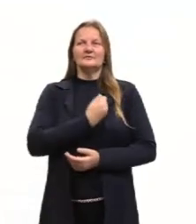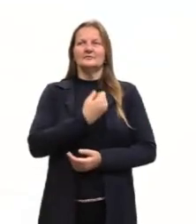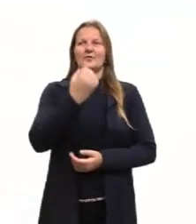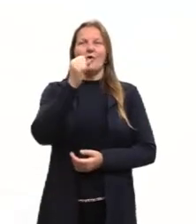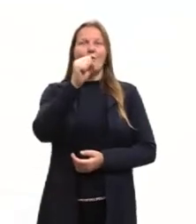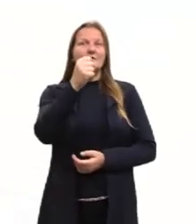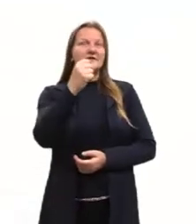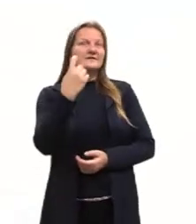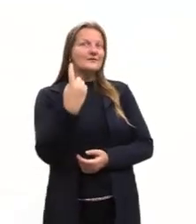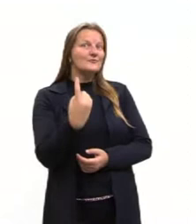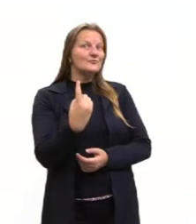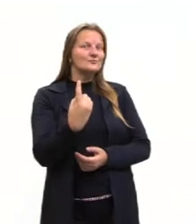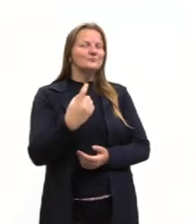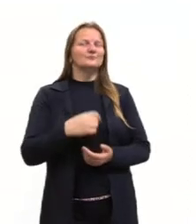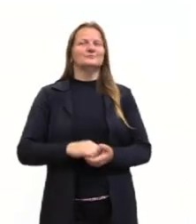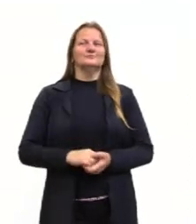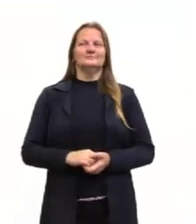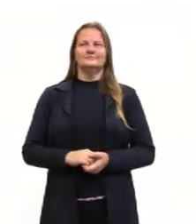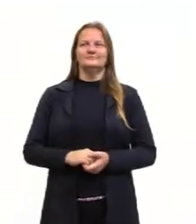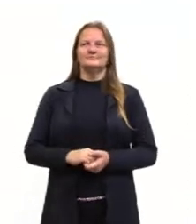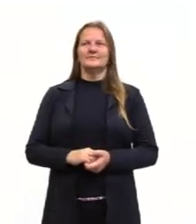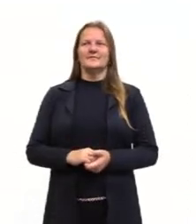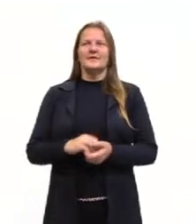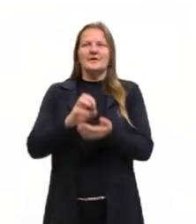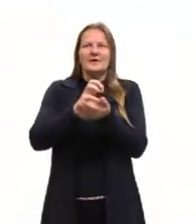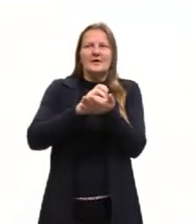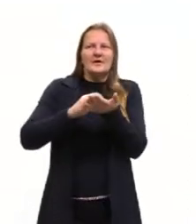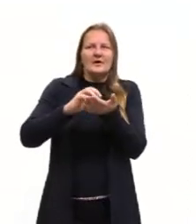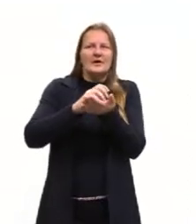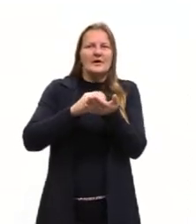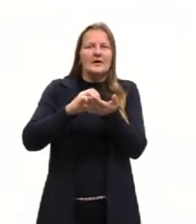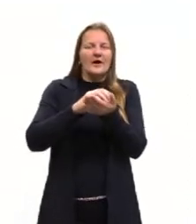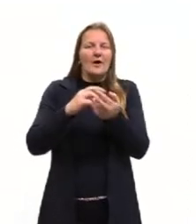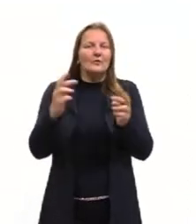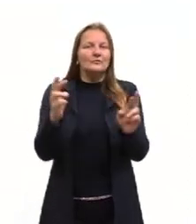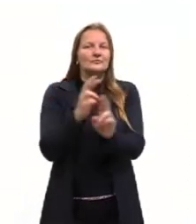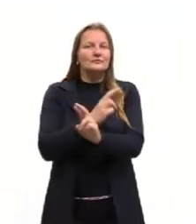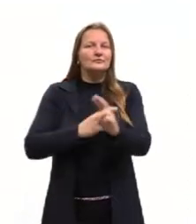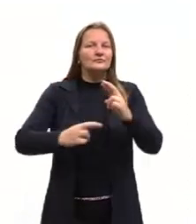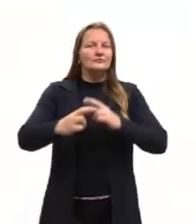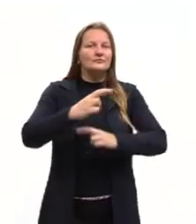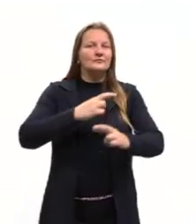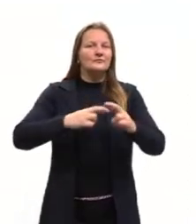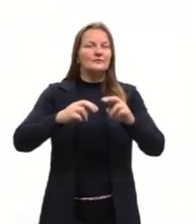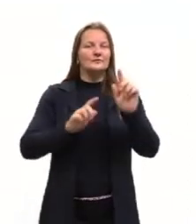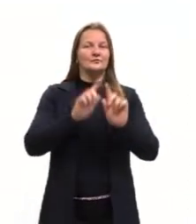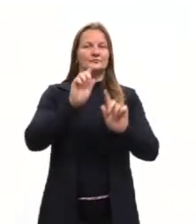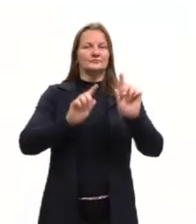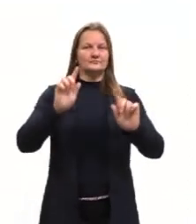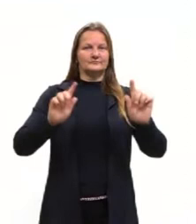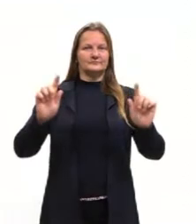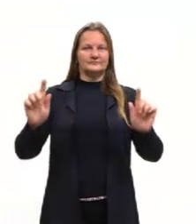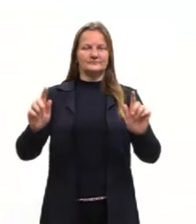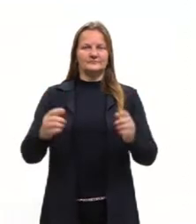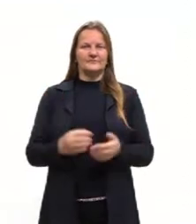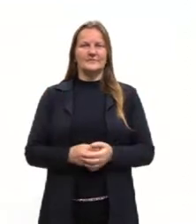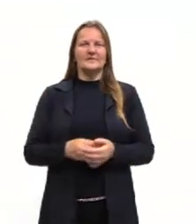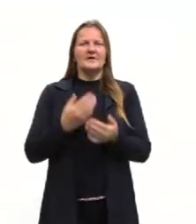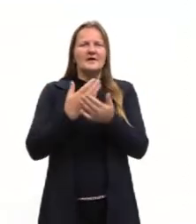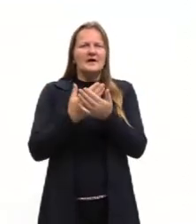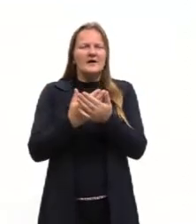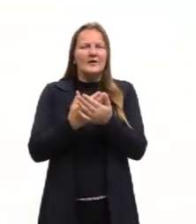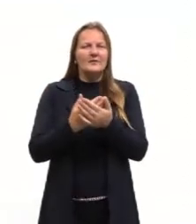81, cálculos envolvendo estatística. Na aula anterior a gente falou então de